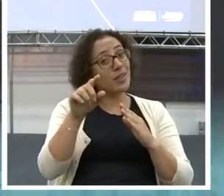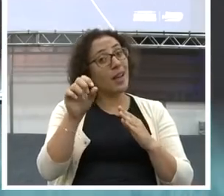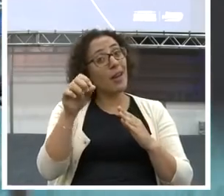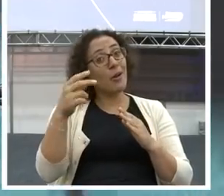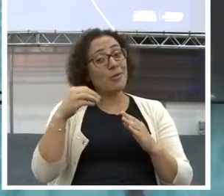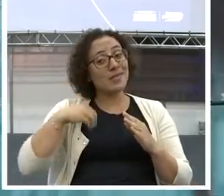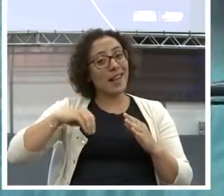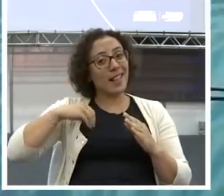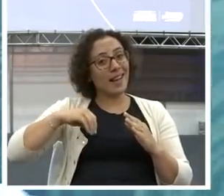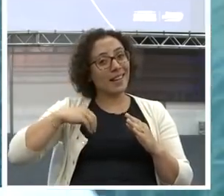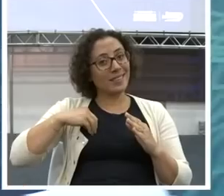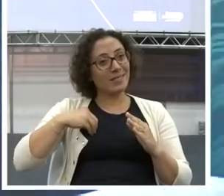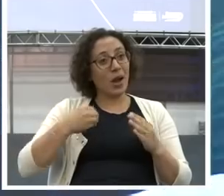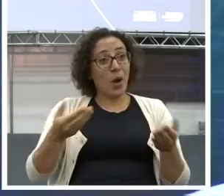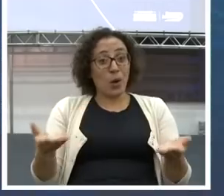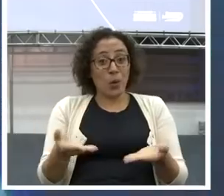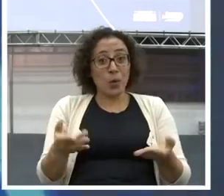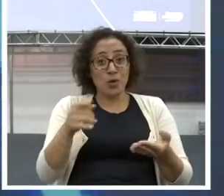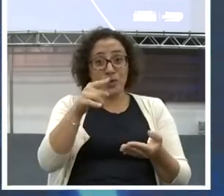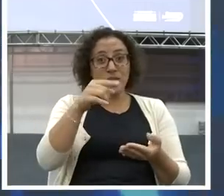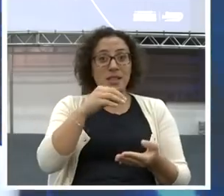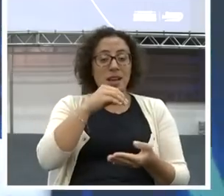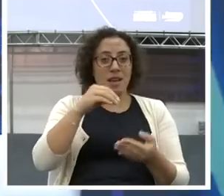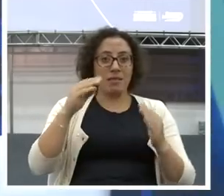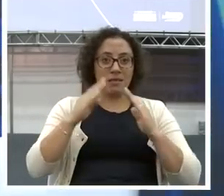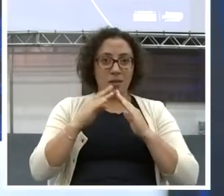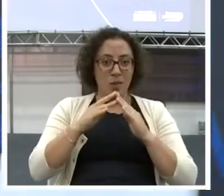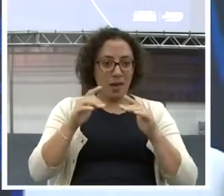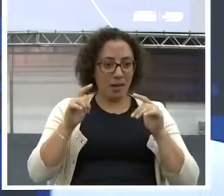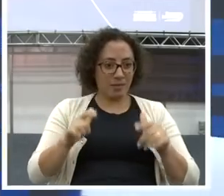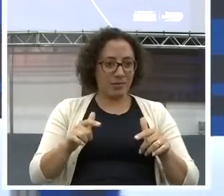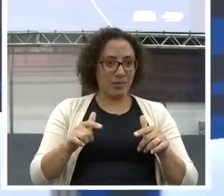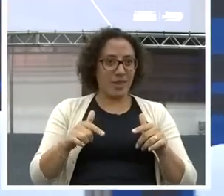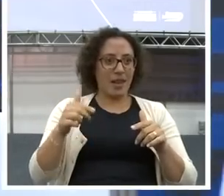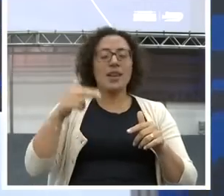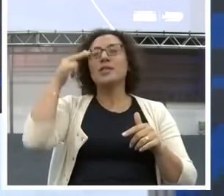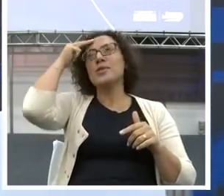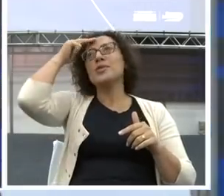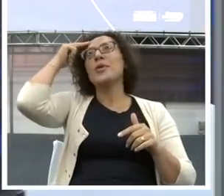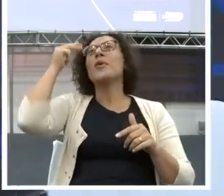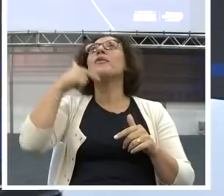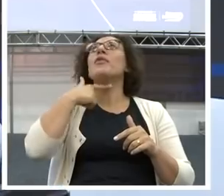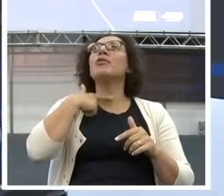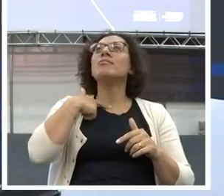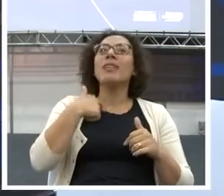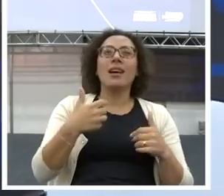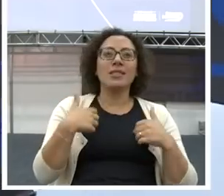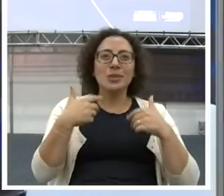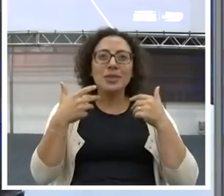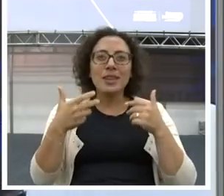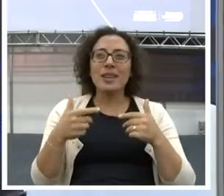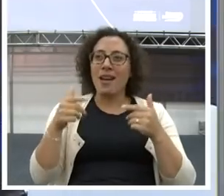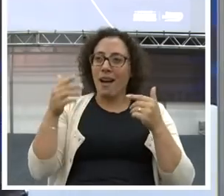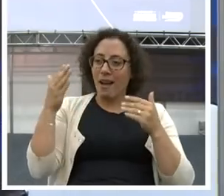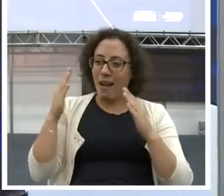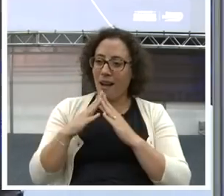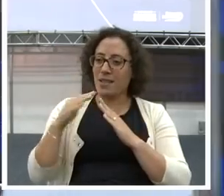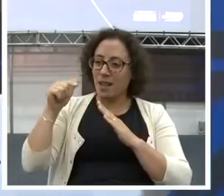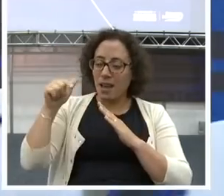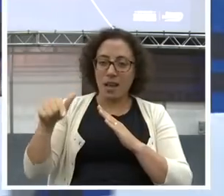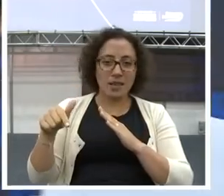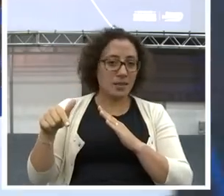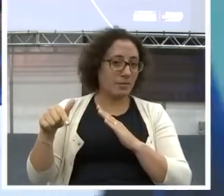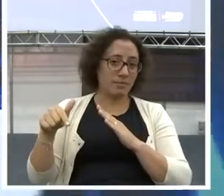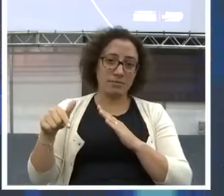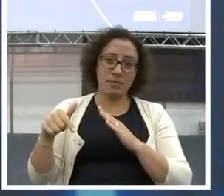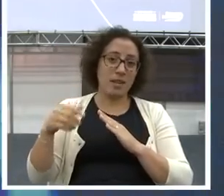O lugar que você mora hoje, é onde é a tua casa dos sonhos ou é onde o seu dinheiro pode pagar? Quem